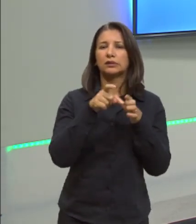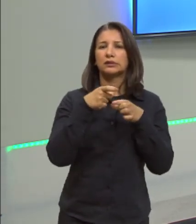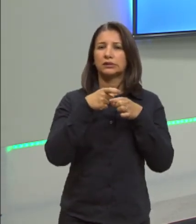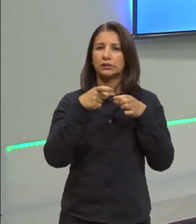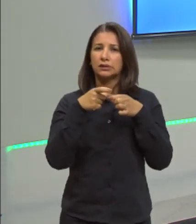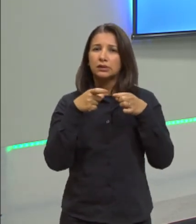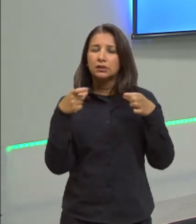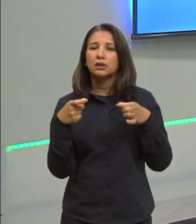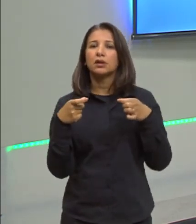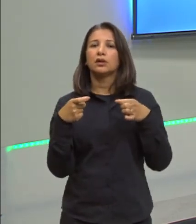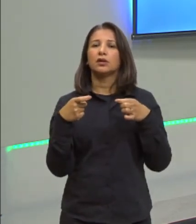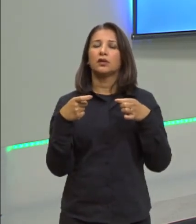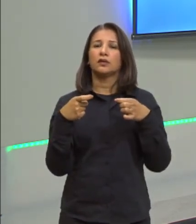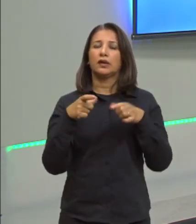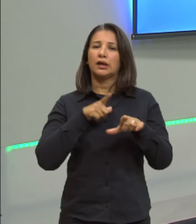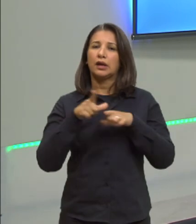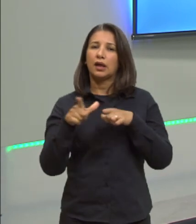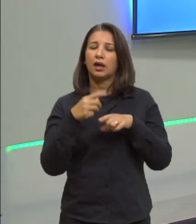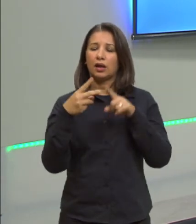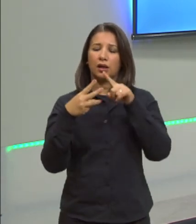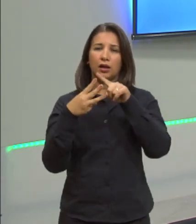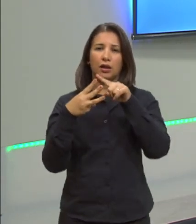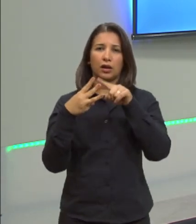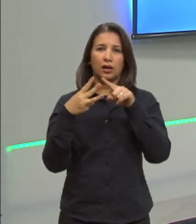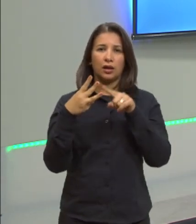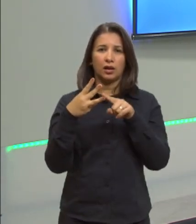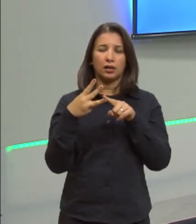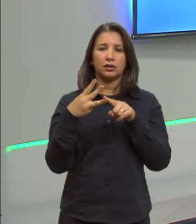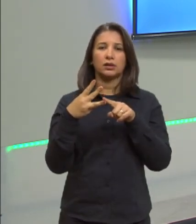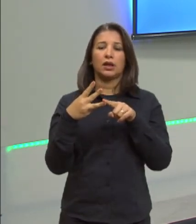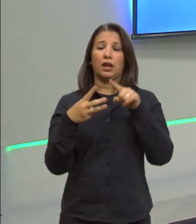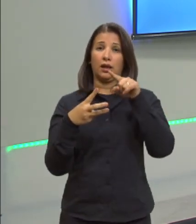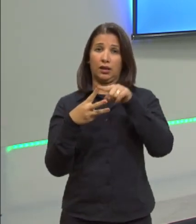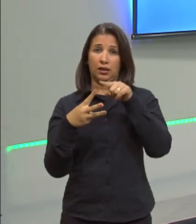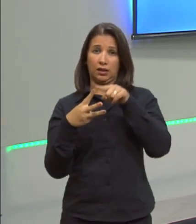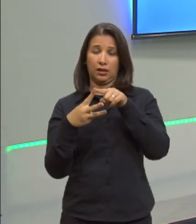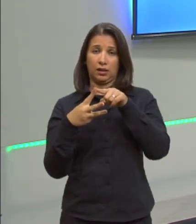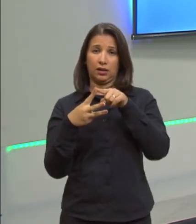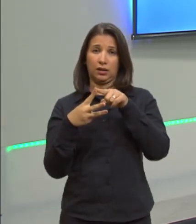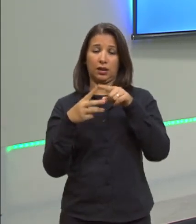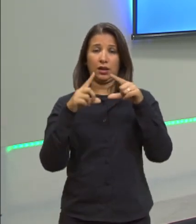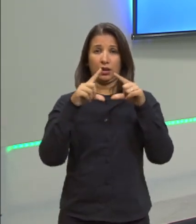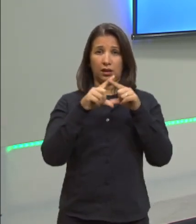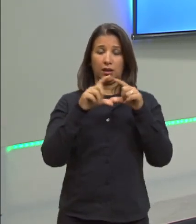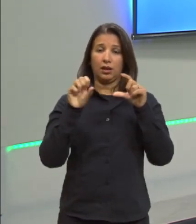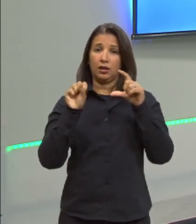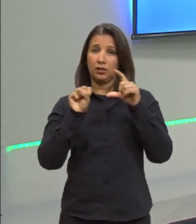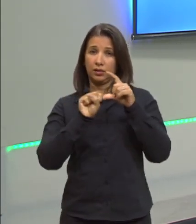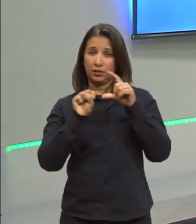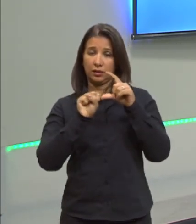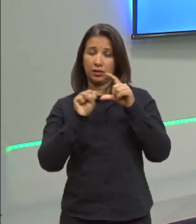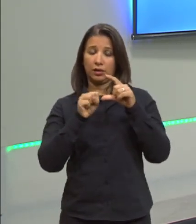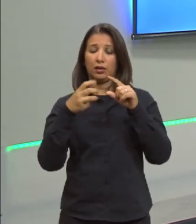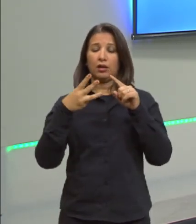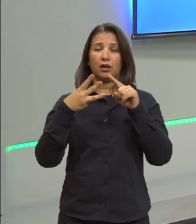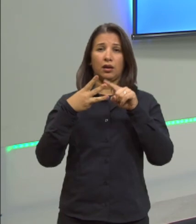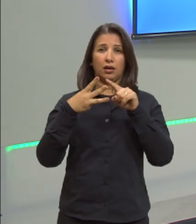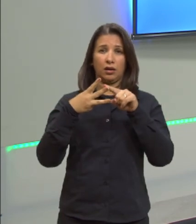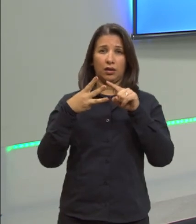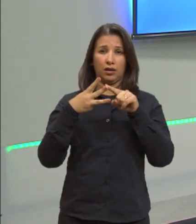vai tratar de três tipos de dilatação. Vai falar sobre a dilatação superficial, a dilatação